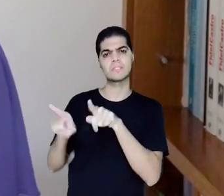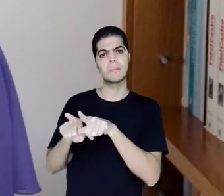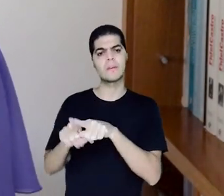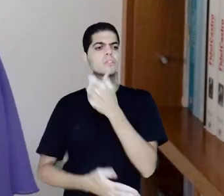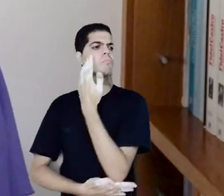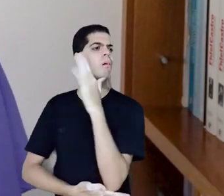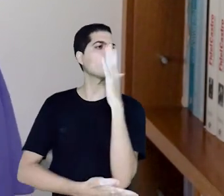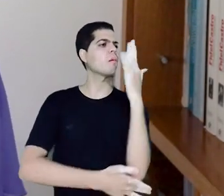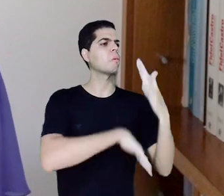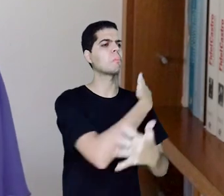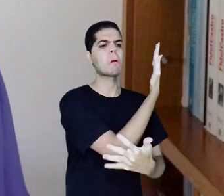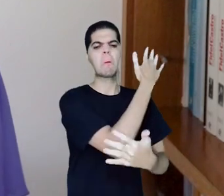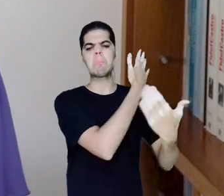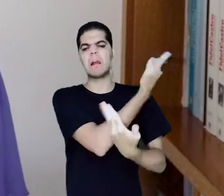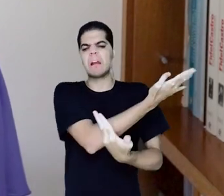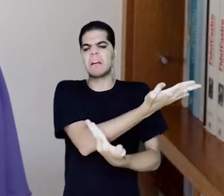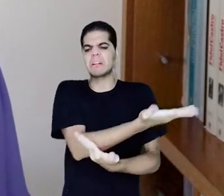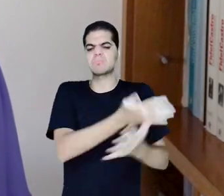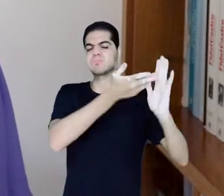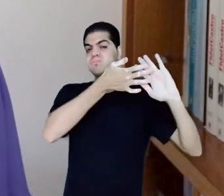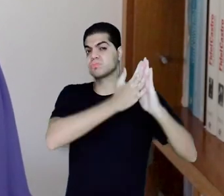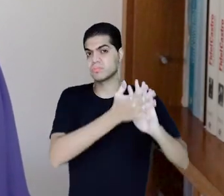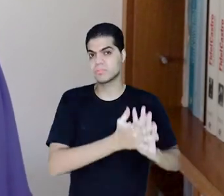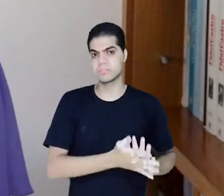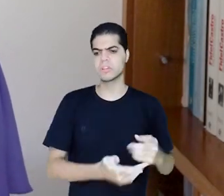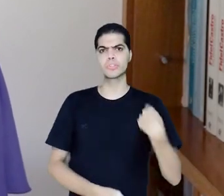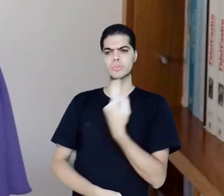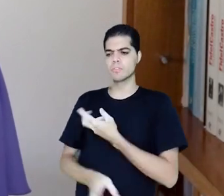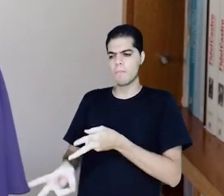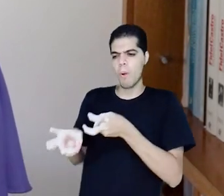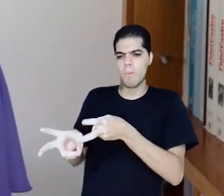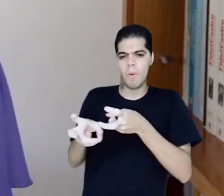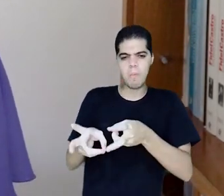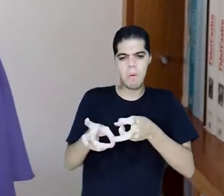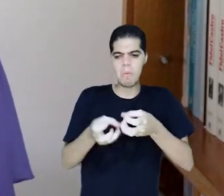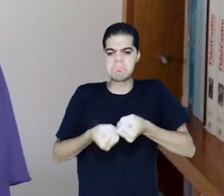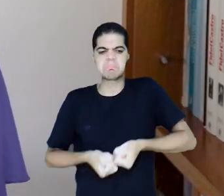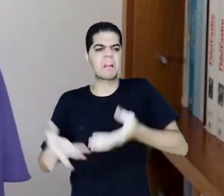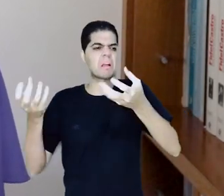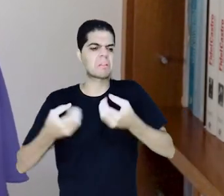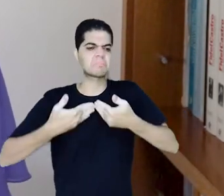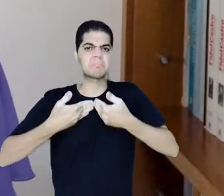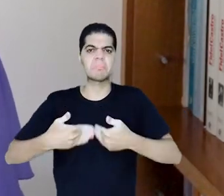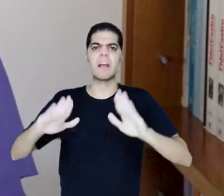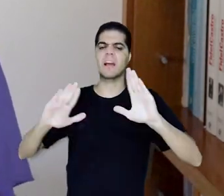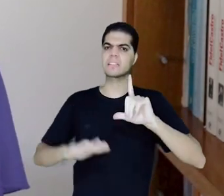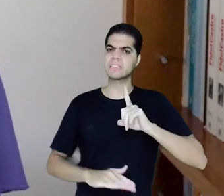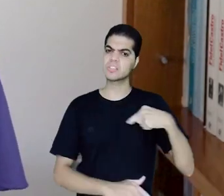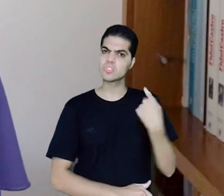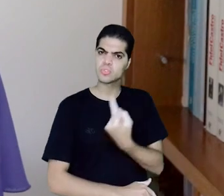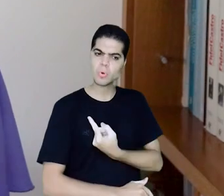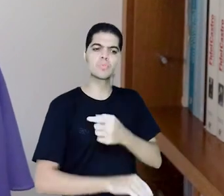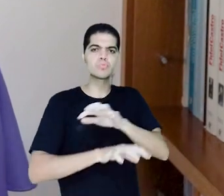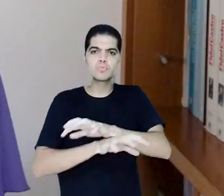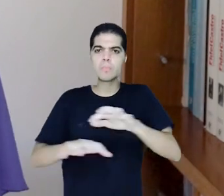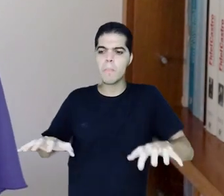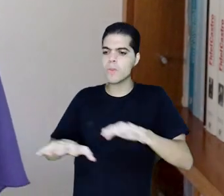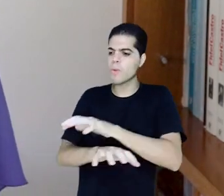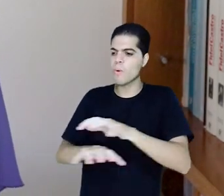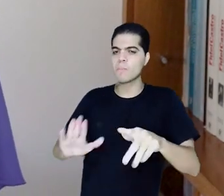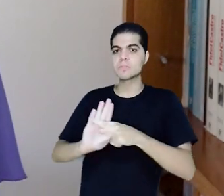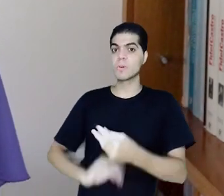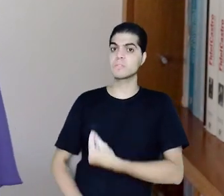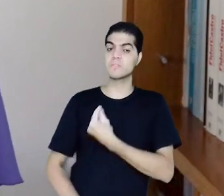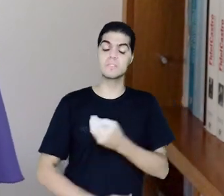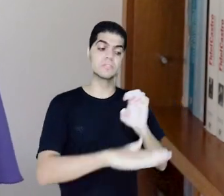ambiente, na entrega de nossas riquezas minerais, das nossas riquezas, dos nossos biomas e de